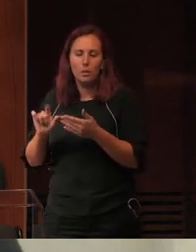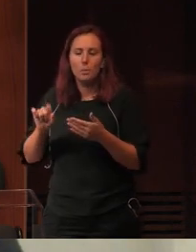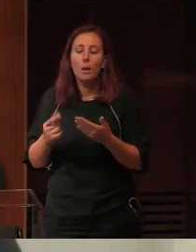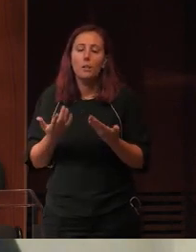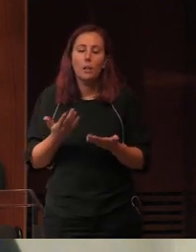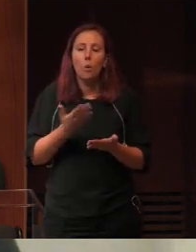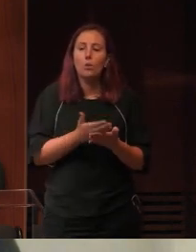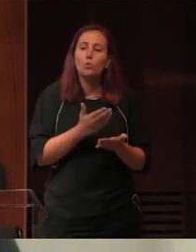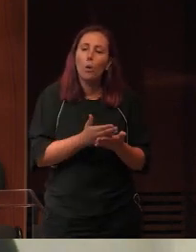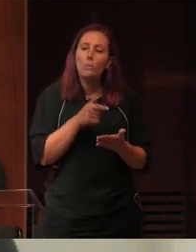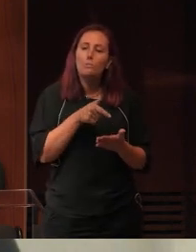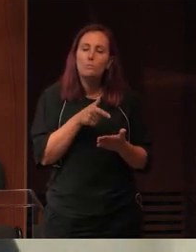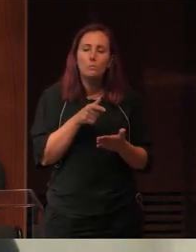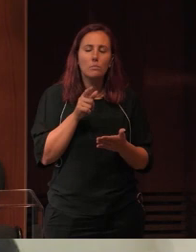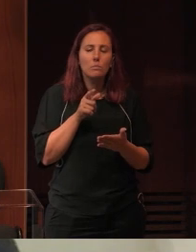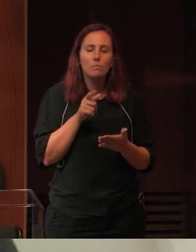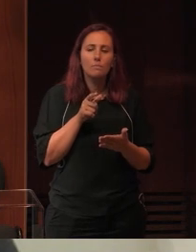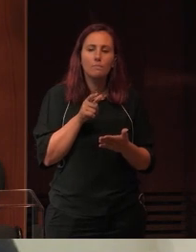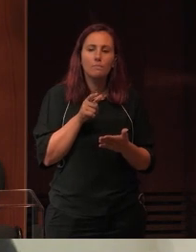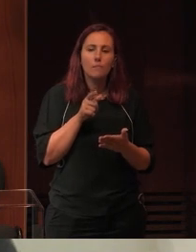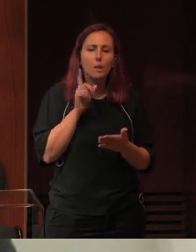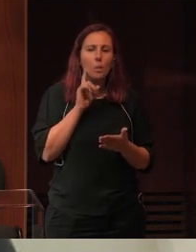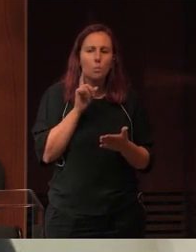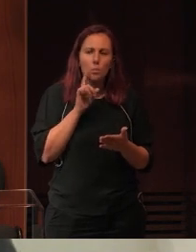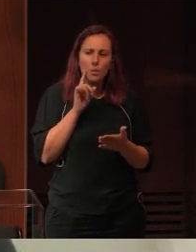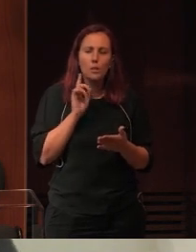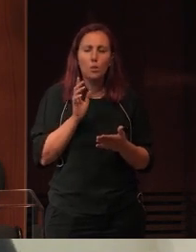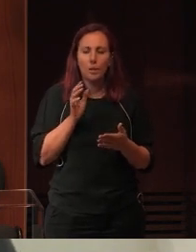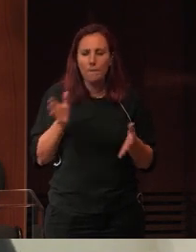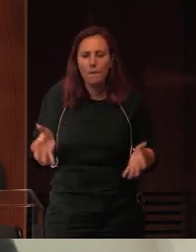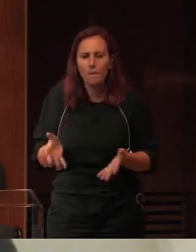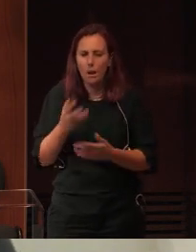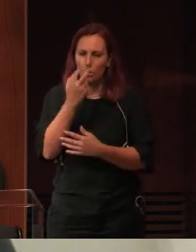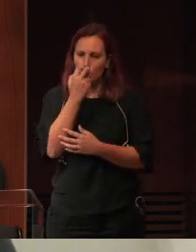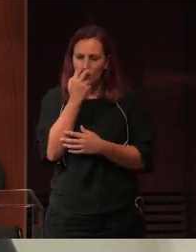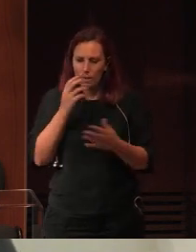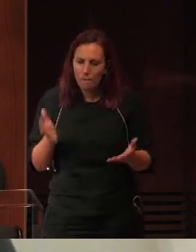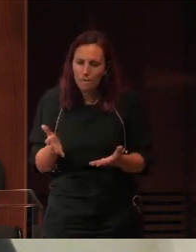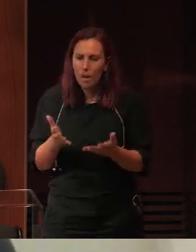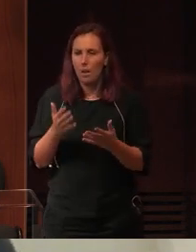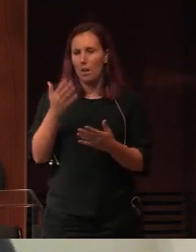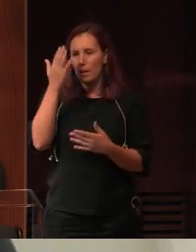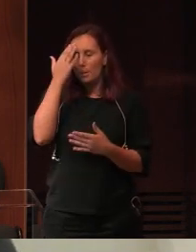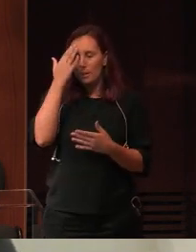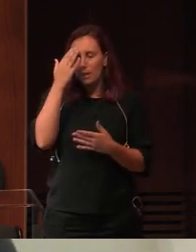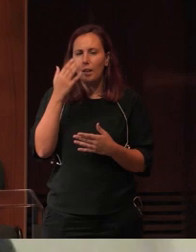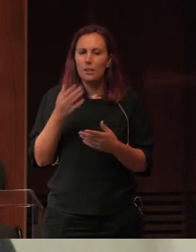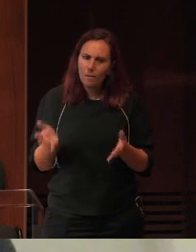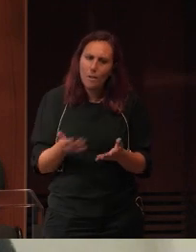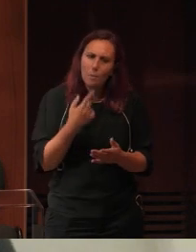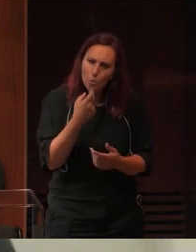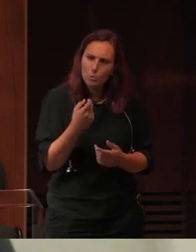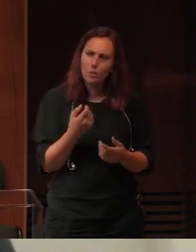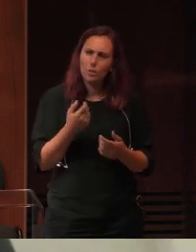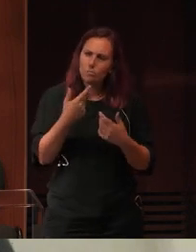da escola é cada vez mais o fomento da curiosidade, o fomento da capacidade de perguntar porque